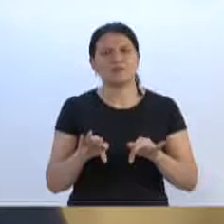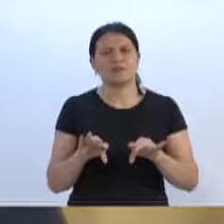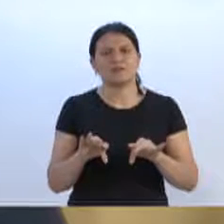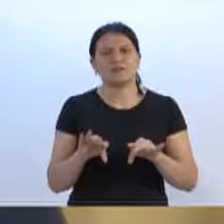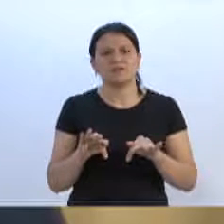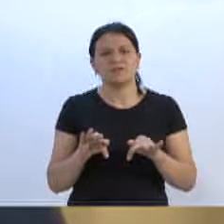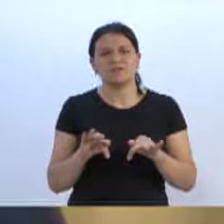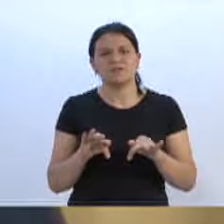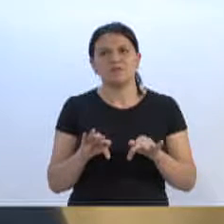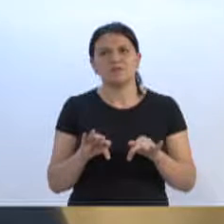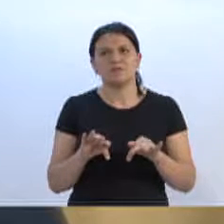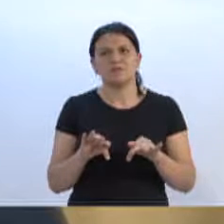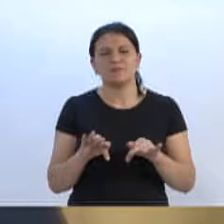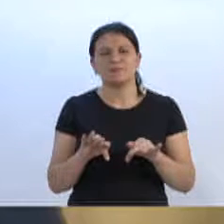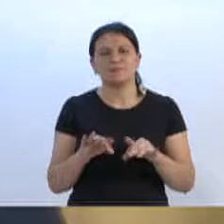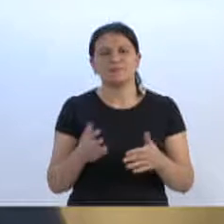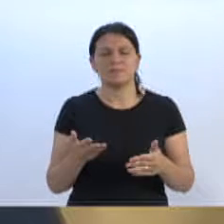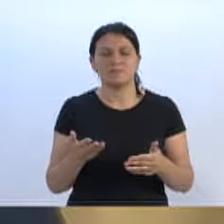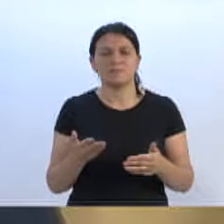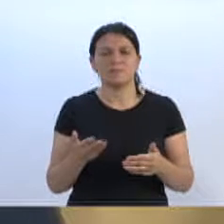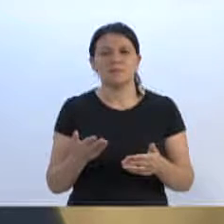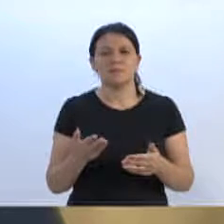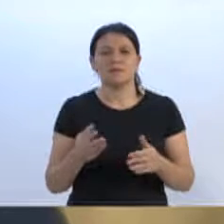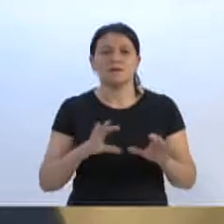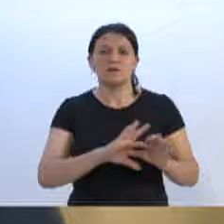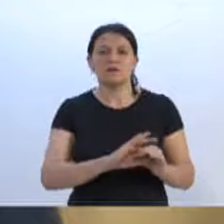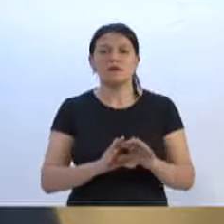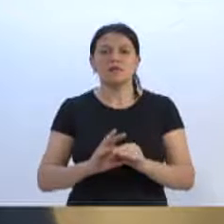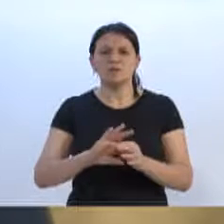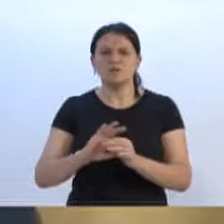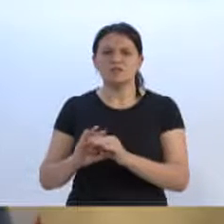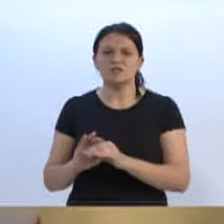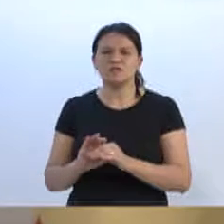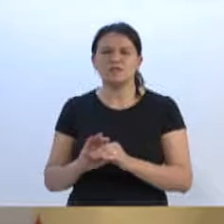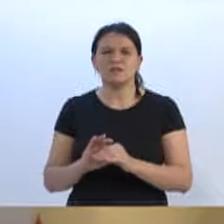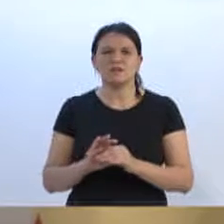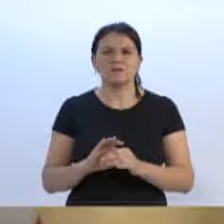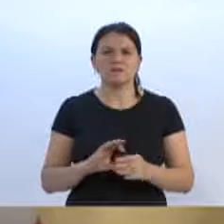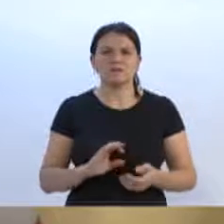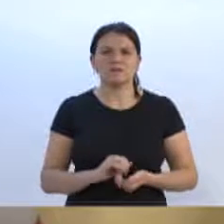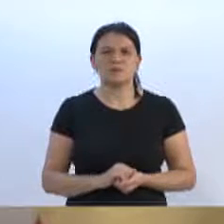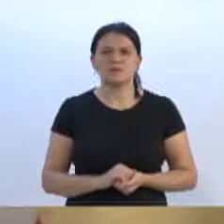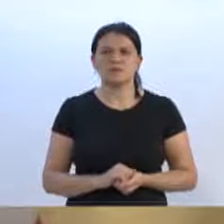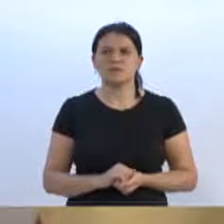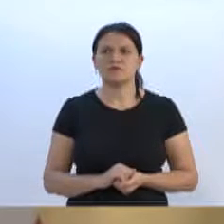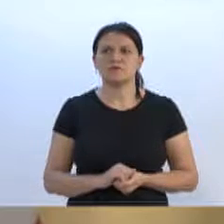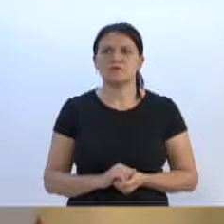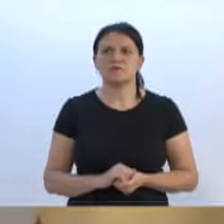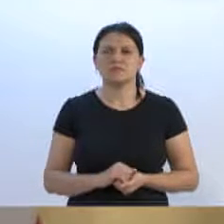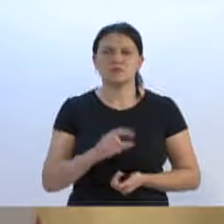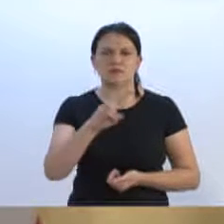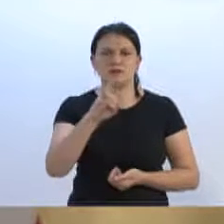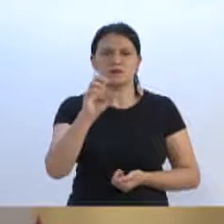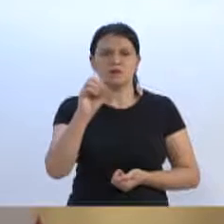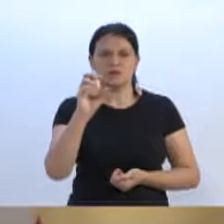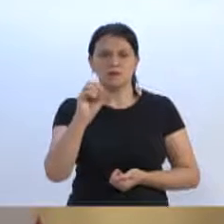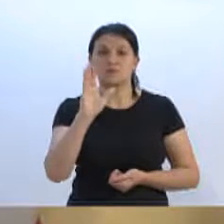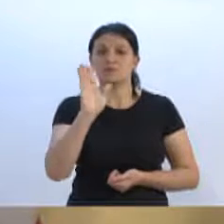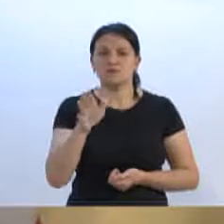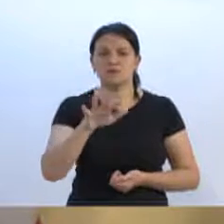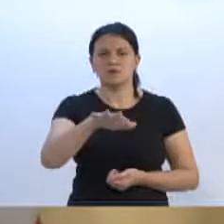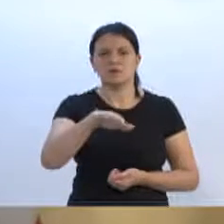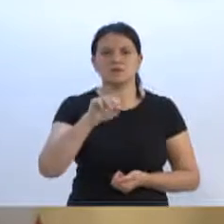E dentro desse contexto, 500 já foram chamados